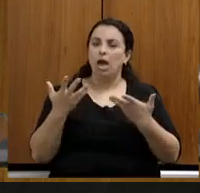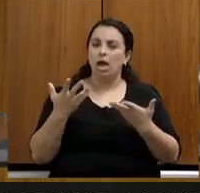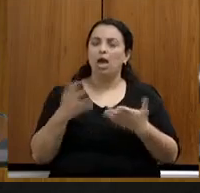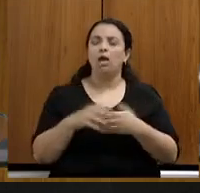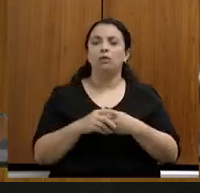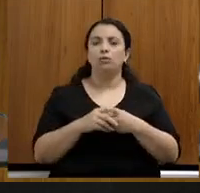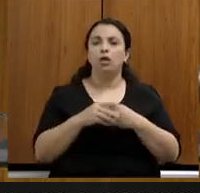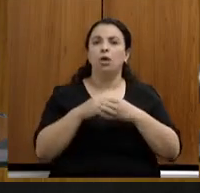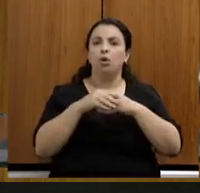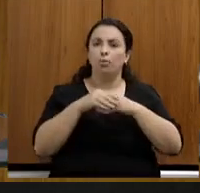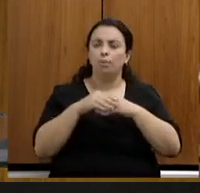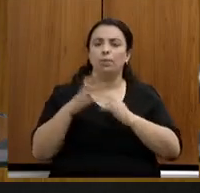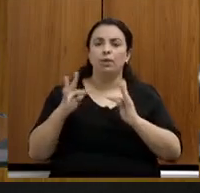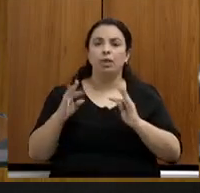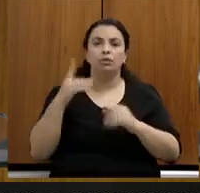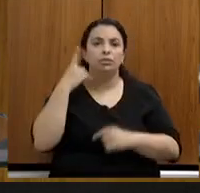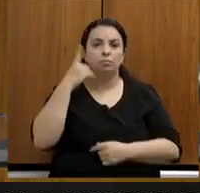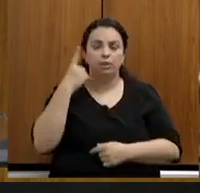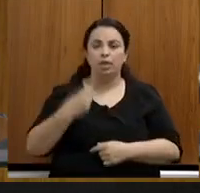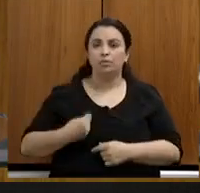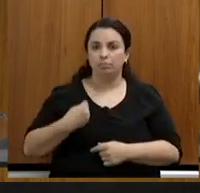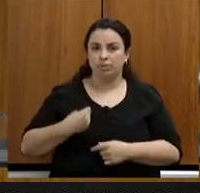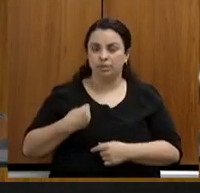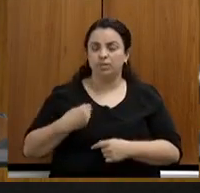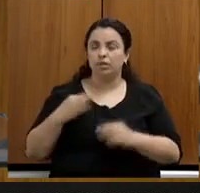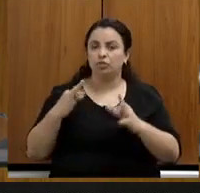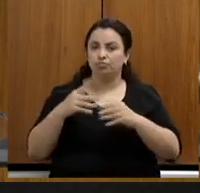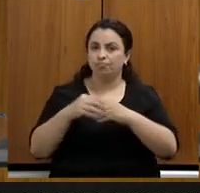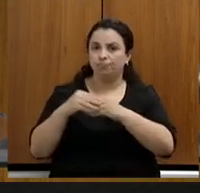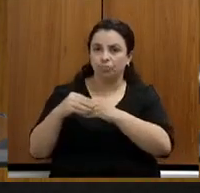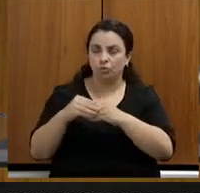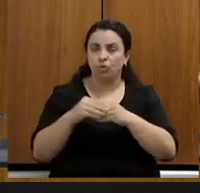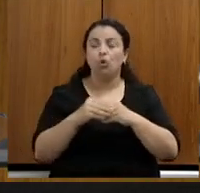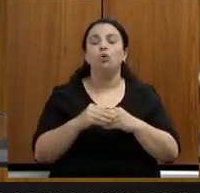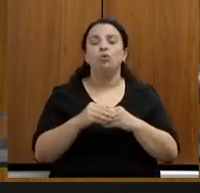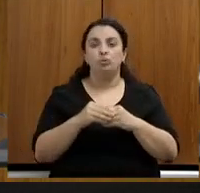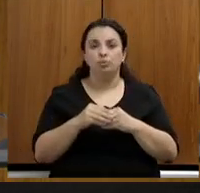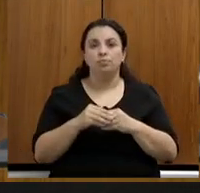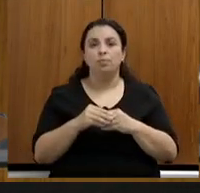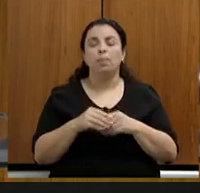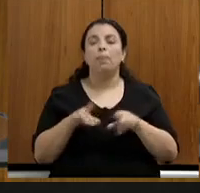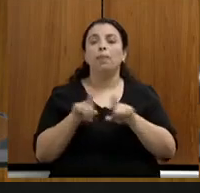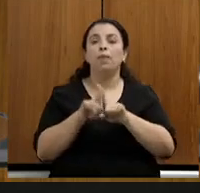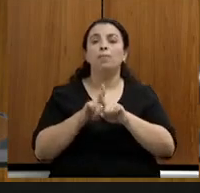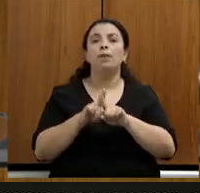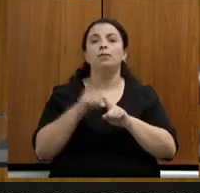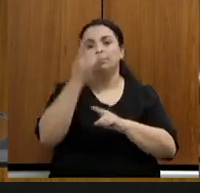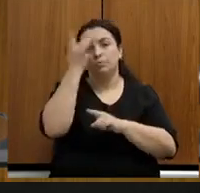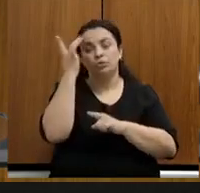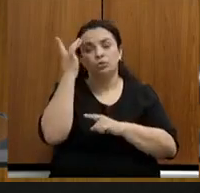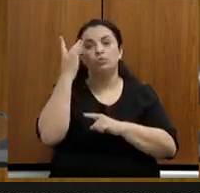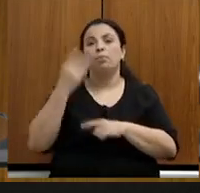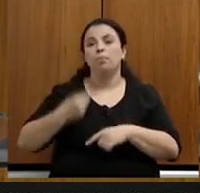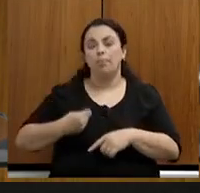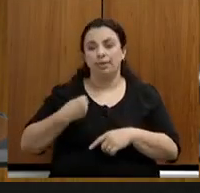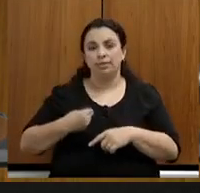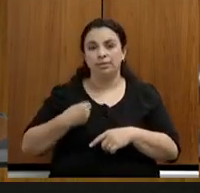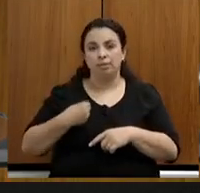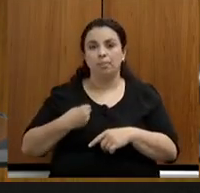todos os deputados presentes e cumprimentar também a todos que estão participando hoje